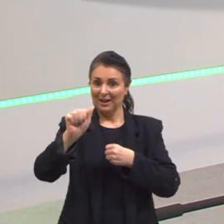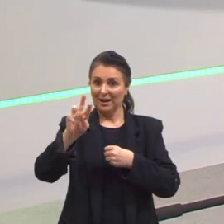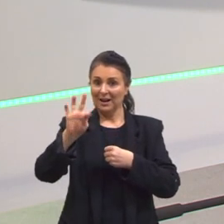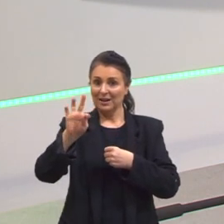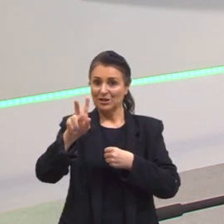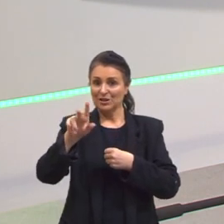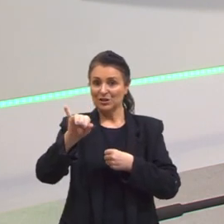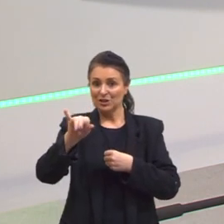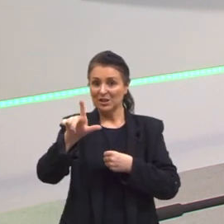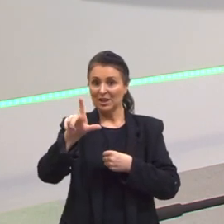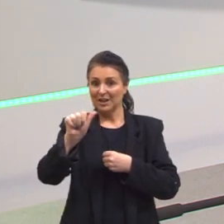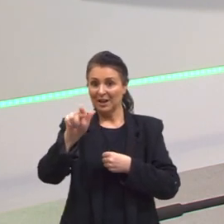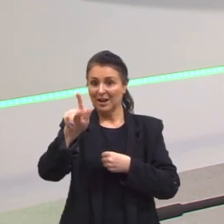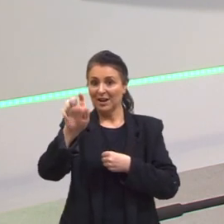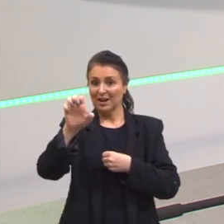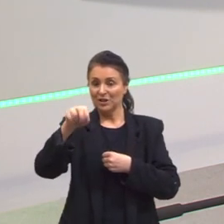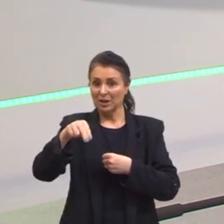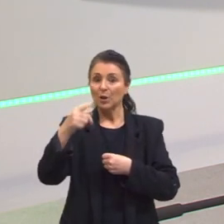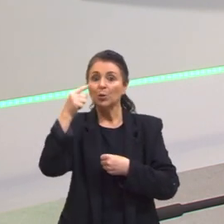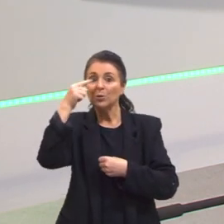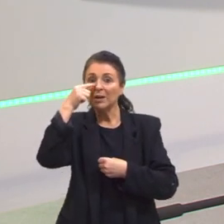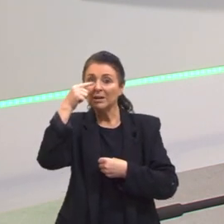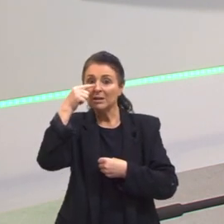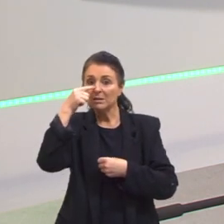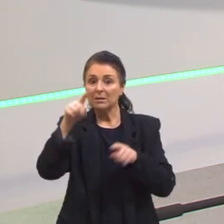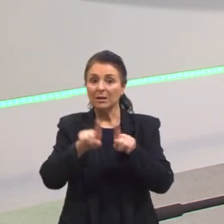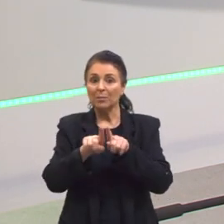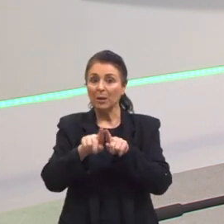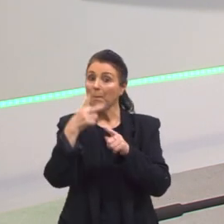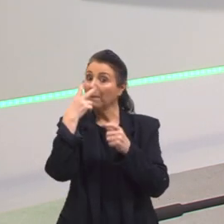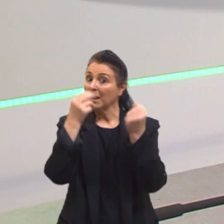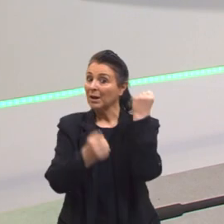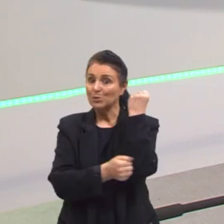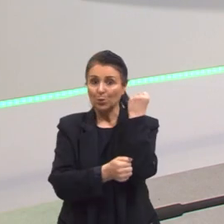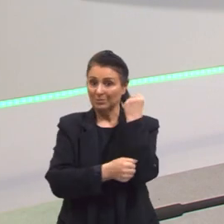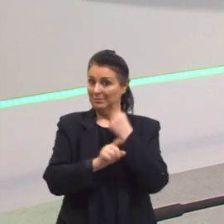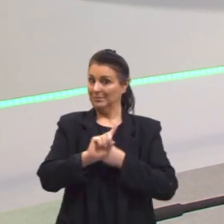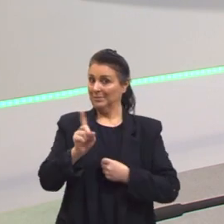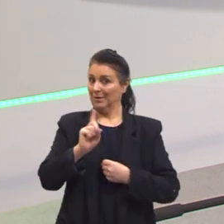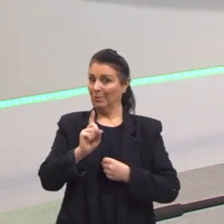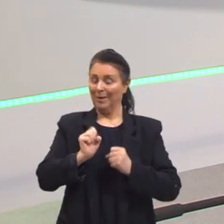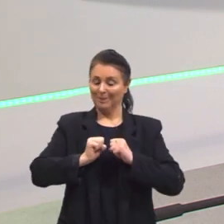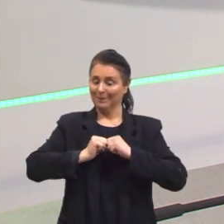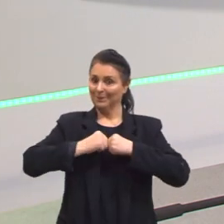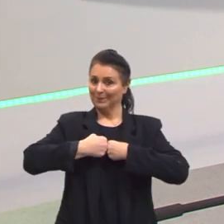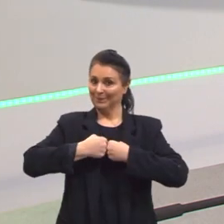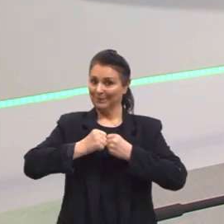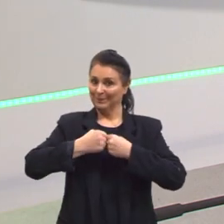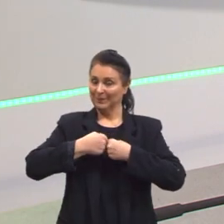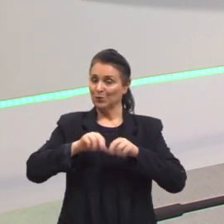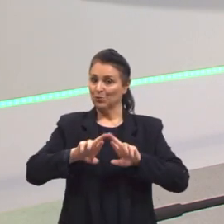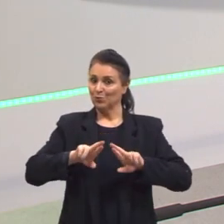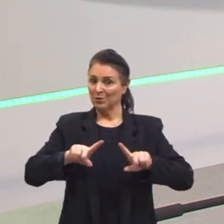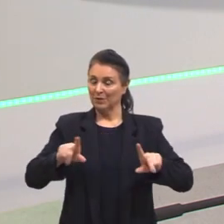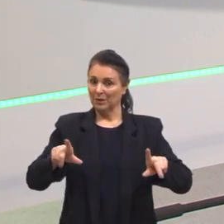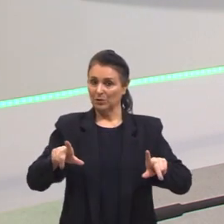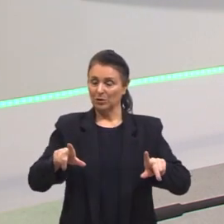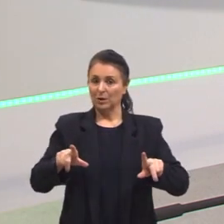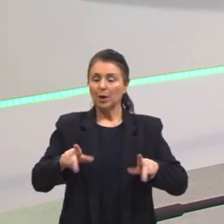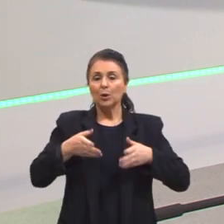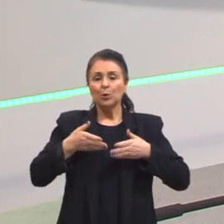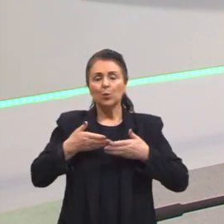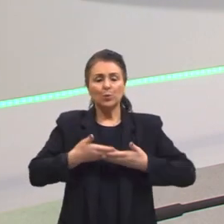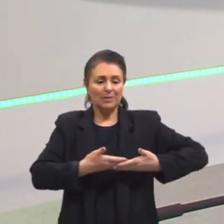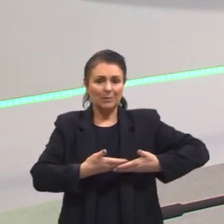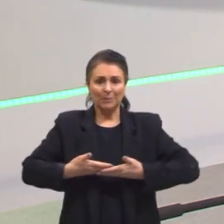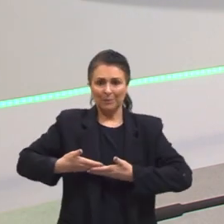também é um pouquinho mais durinho. Até parece osso, mas não é osso. É a cartilagem, tá? Nos recém-nascidos,